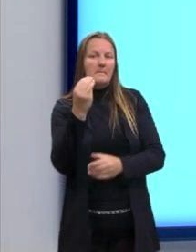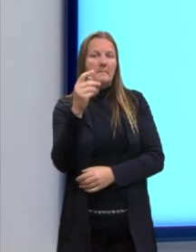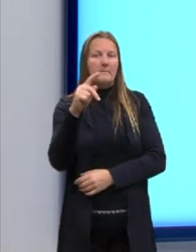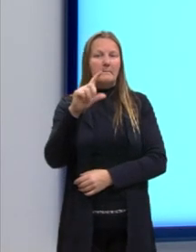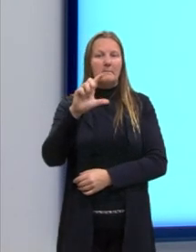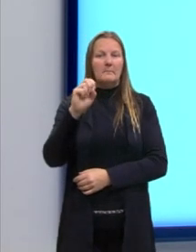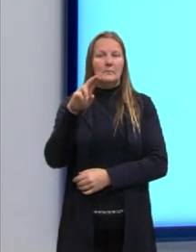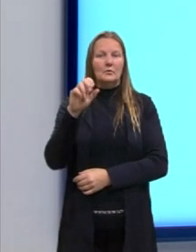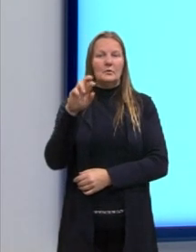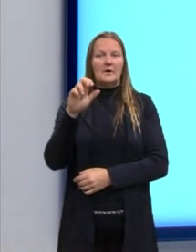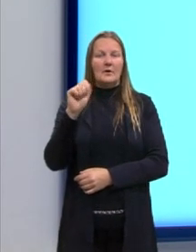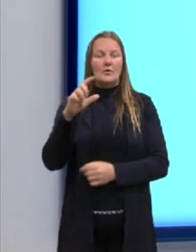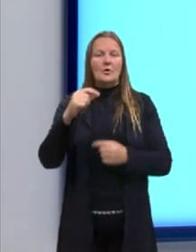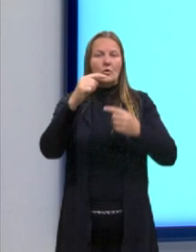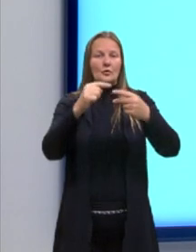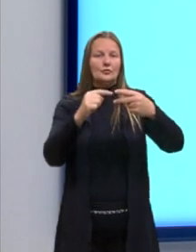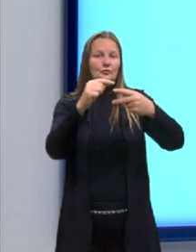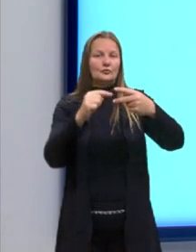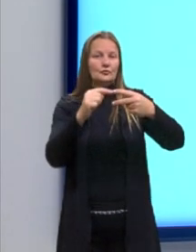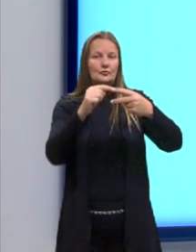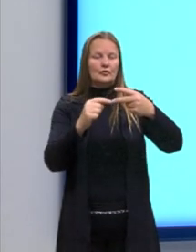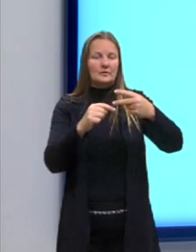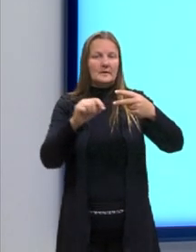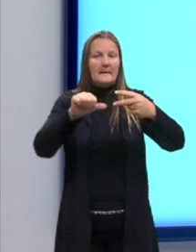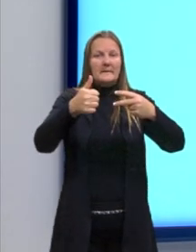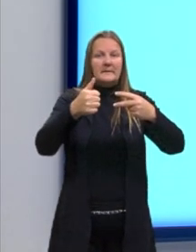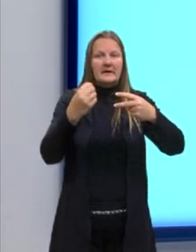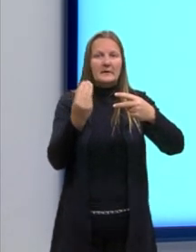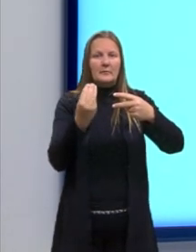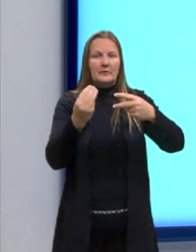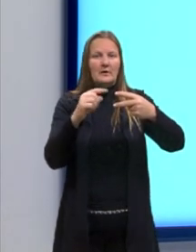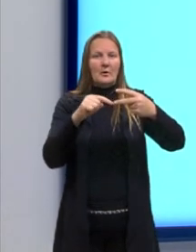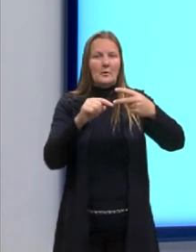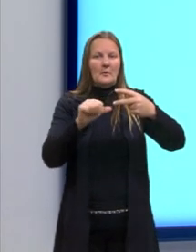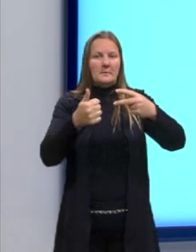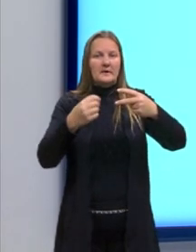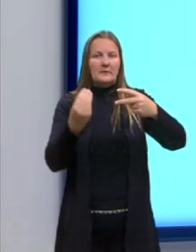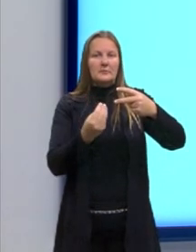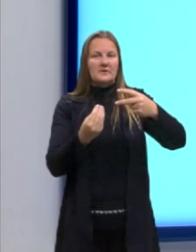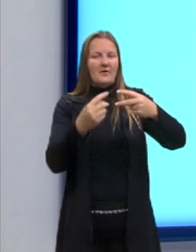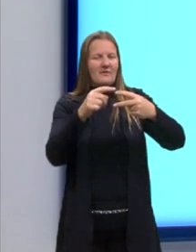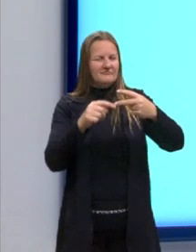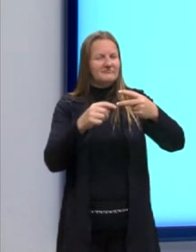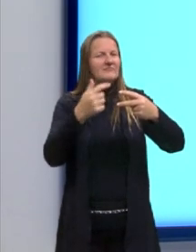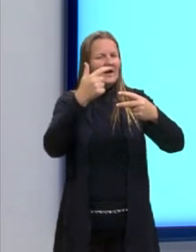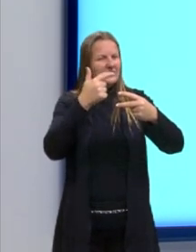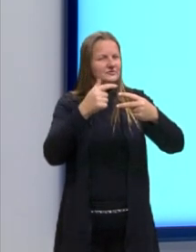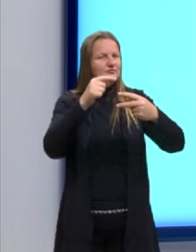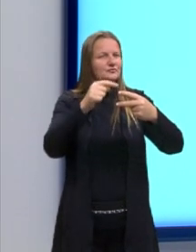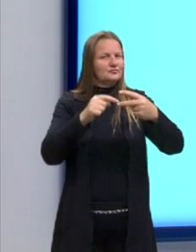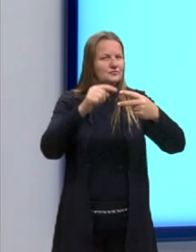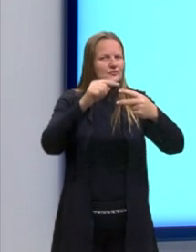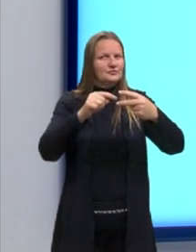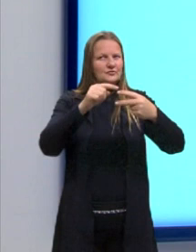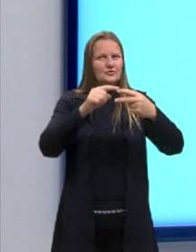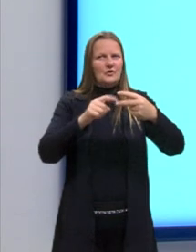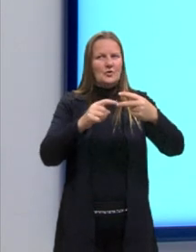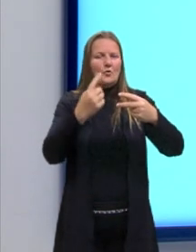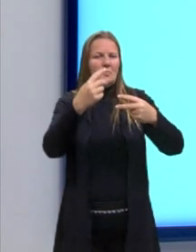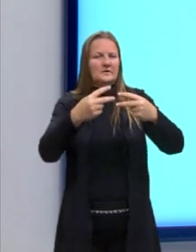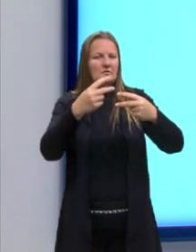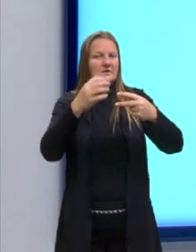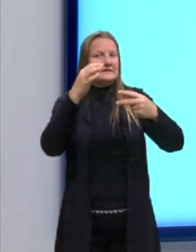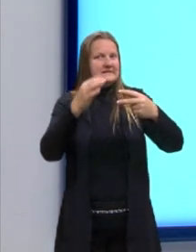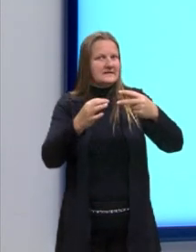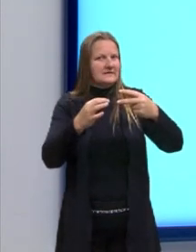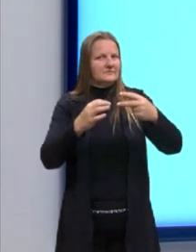Se duas questões falam a mesma coisa, provavelmente aqui essa similaridade vai